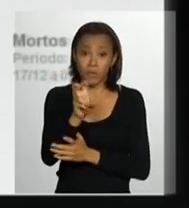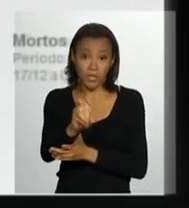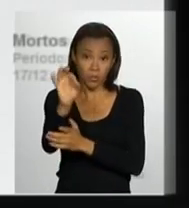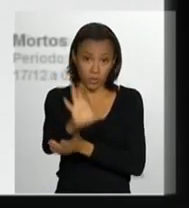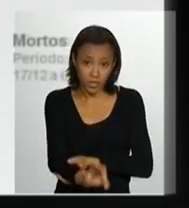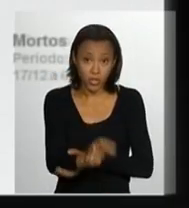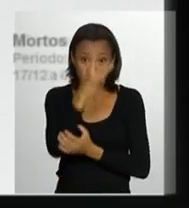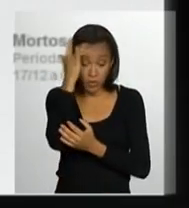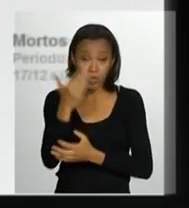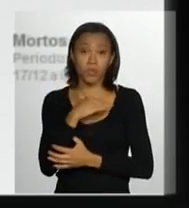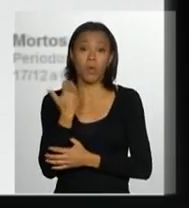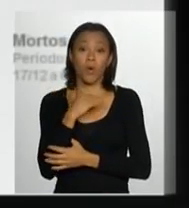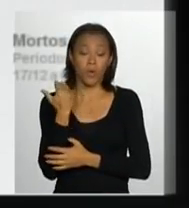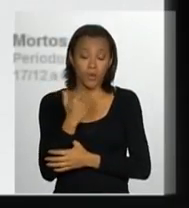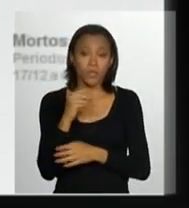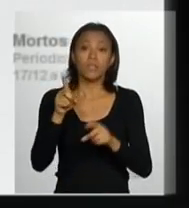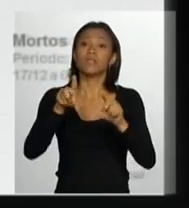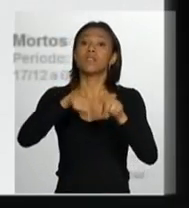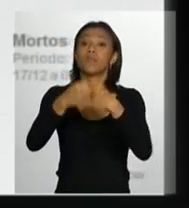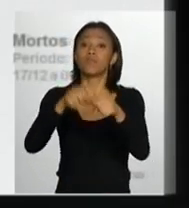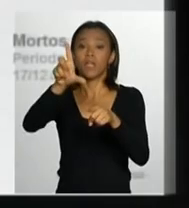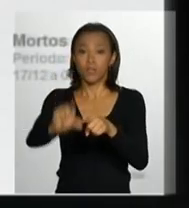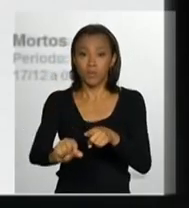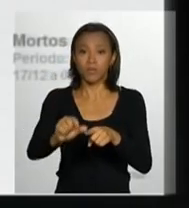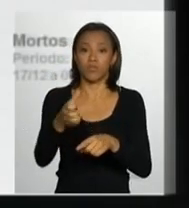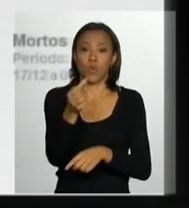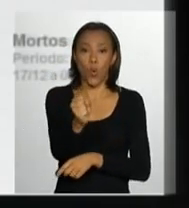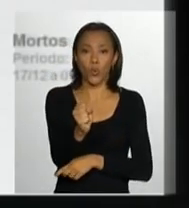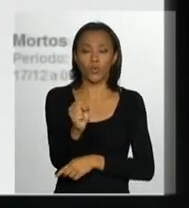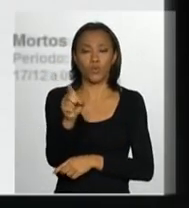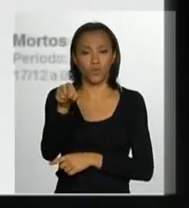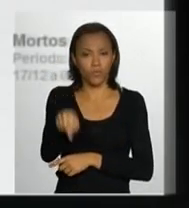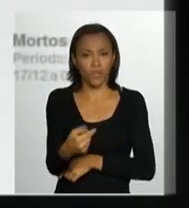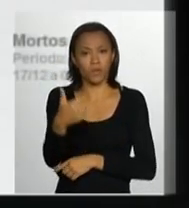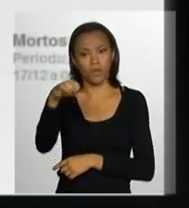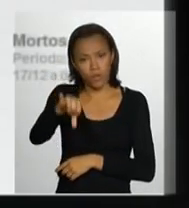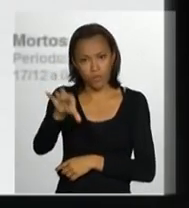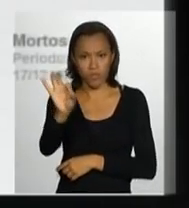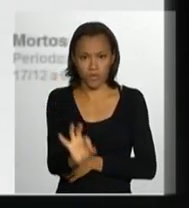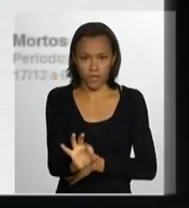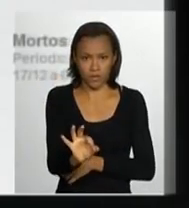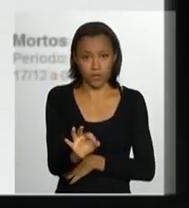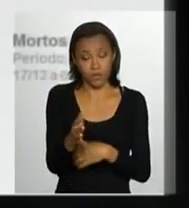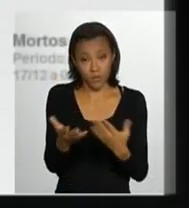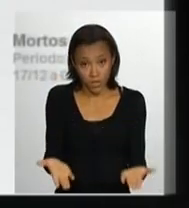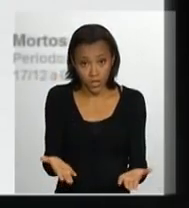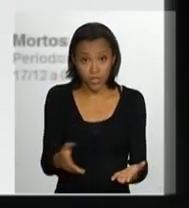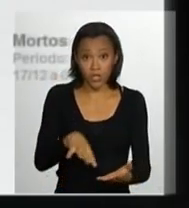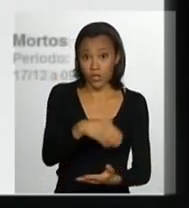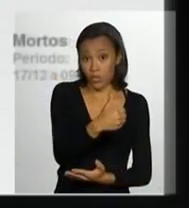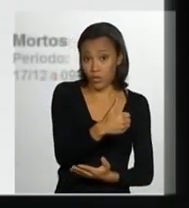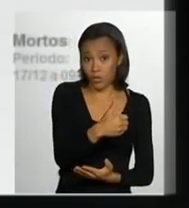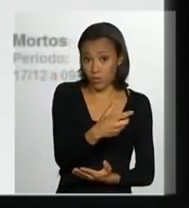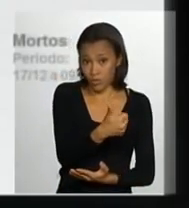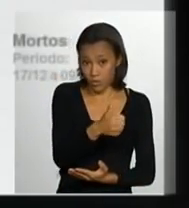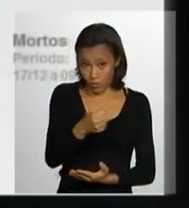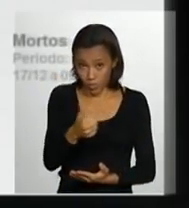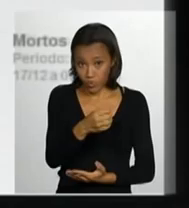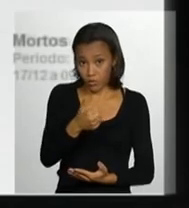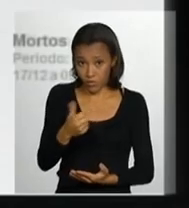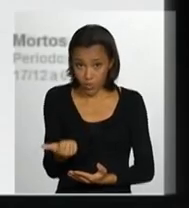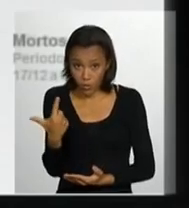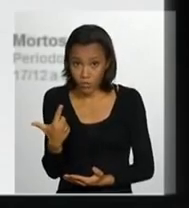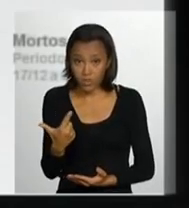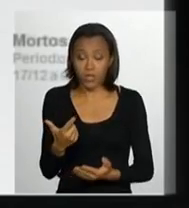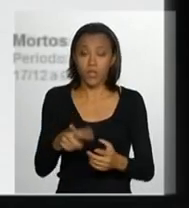de mortos em 2010 e 2011, e uma redução de mortos de 8,9%, ou seja, em 2011 e 2012. Então,